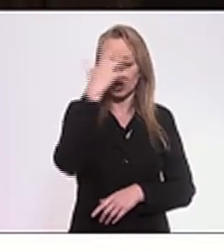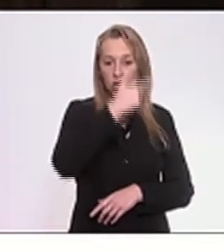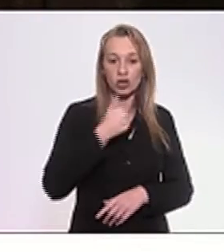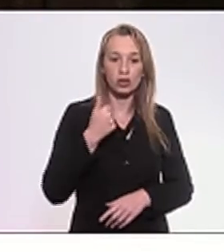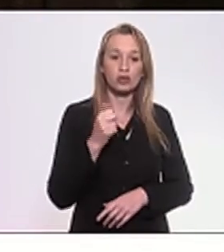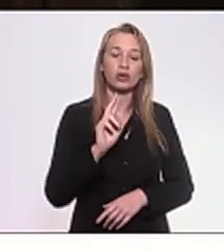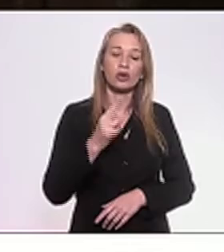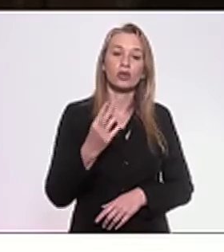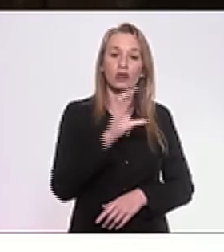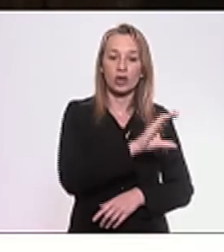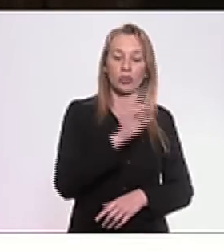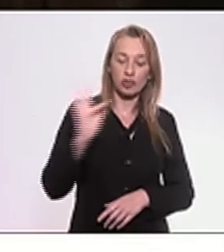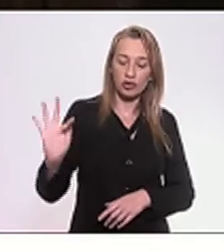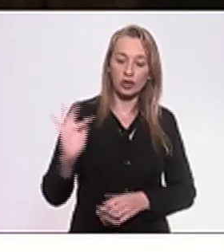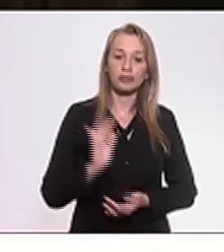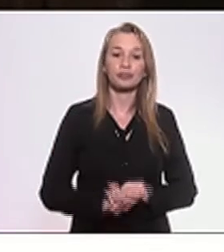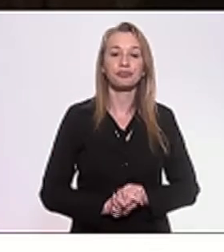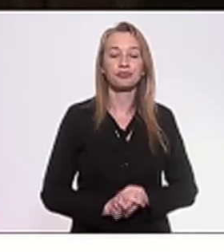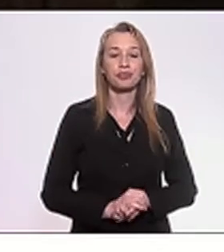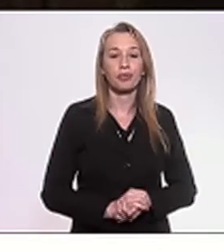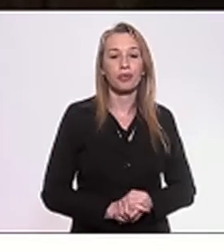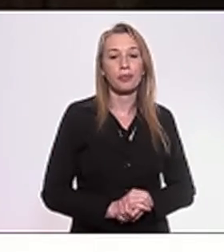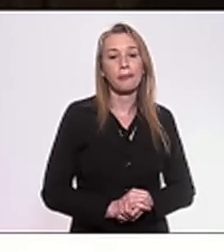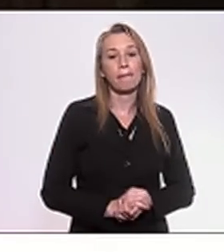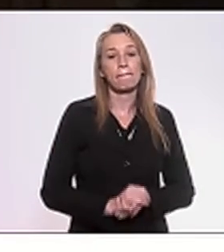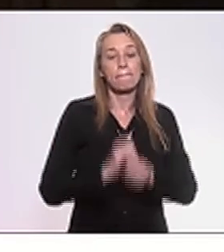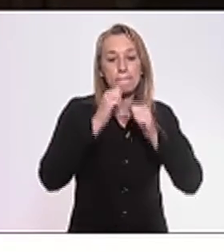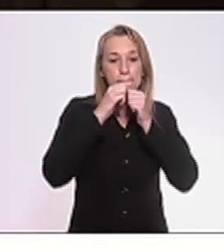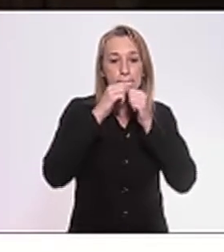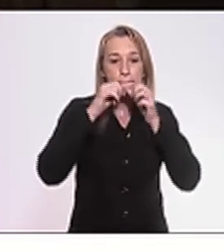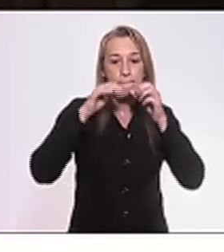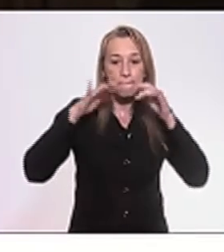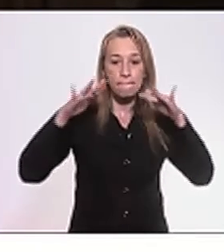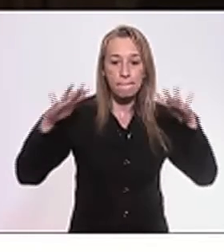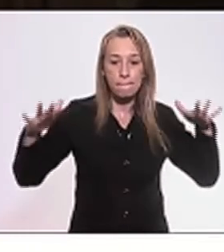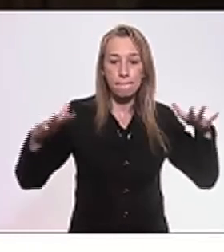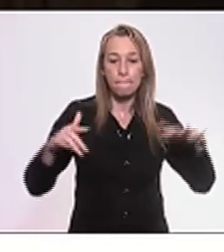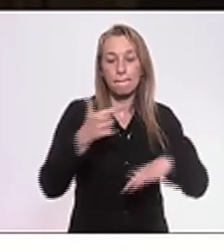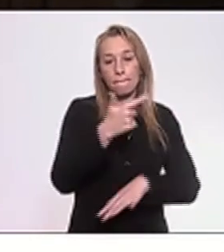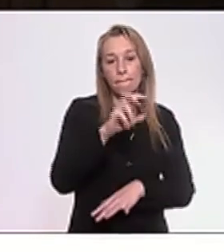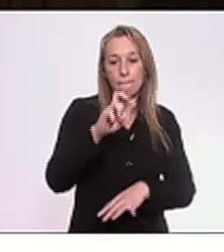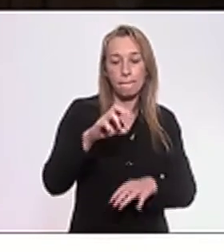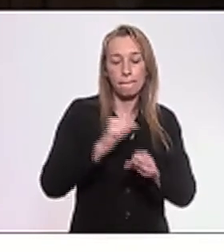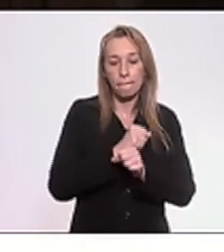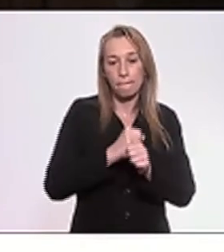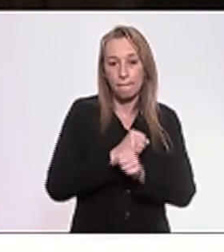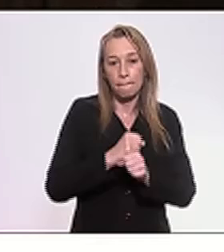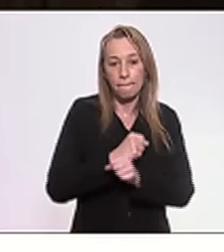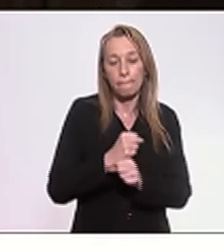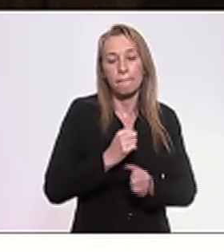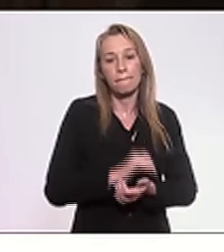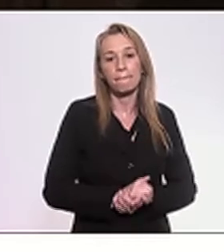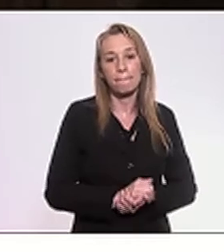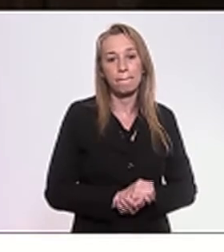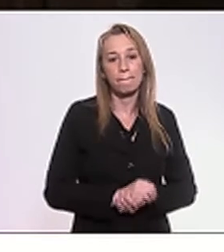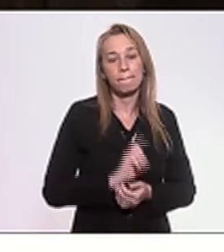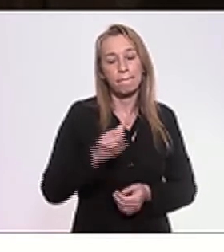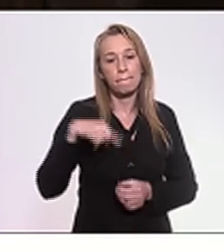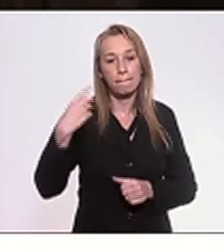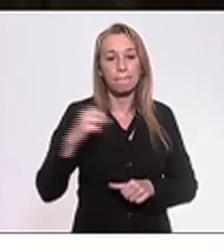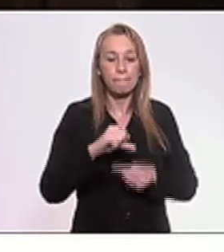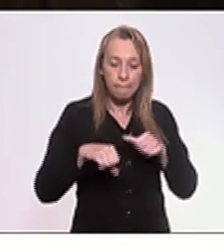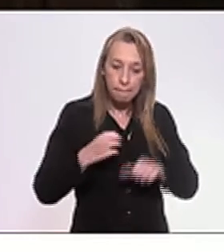RJ124, fosse se extinguir os seus 25 anos e aí eles quisessem